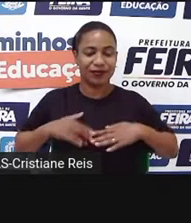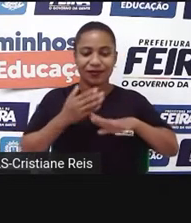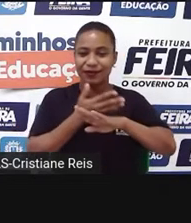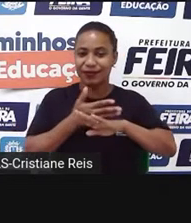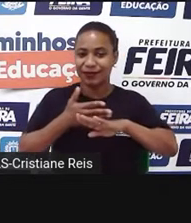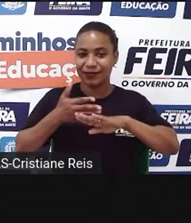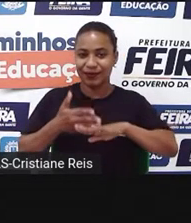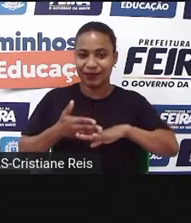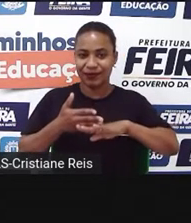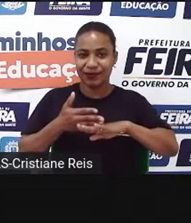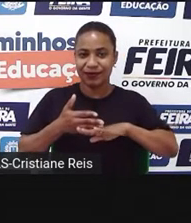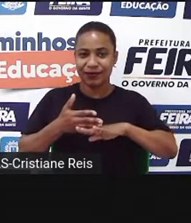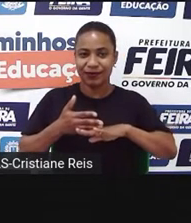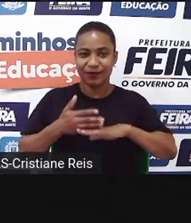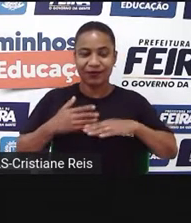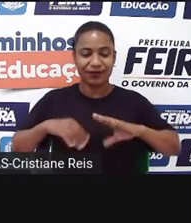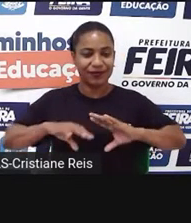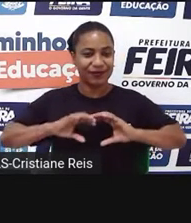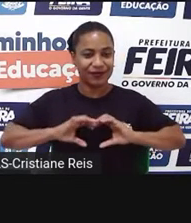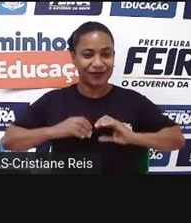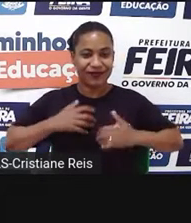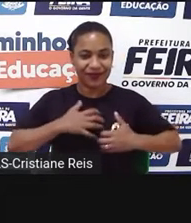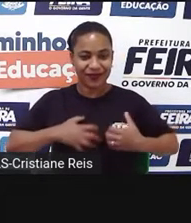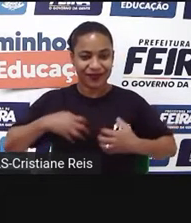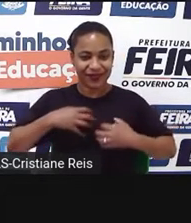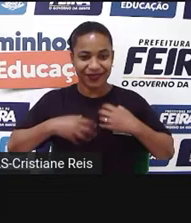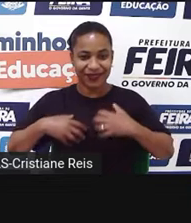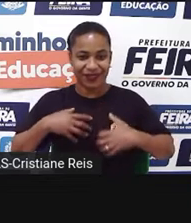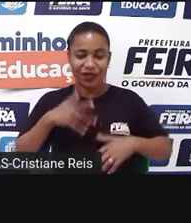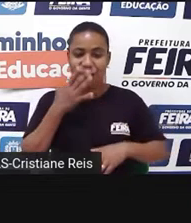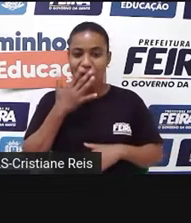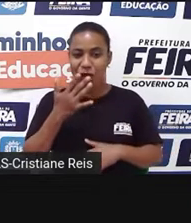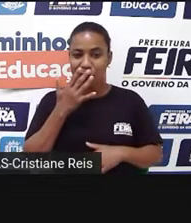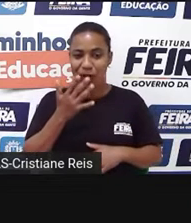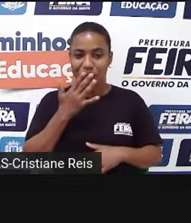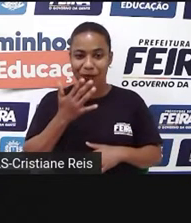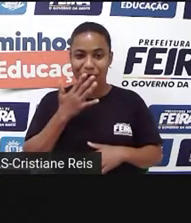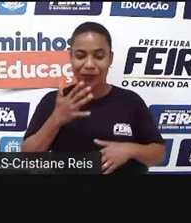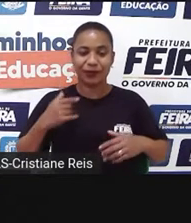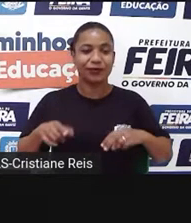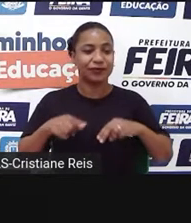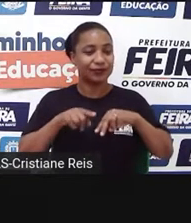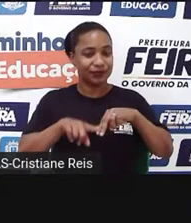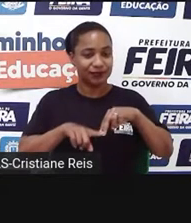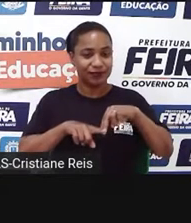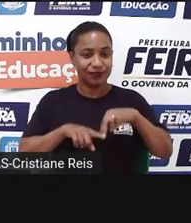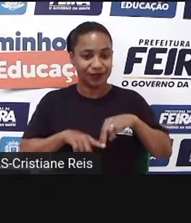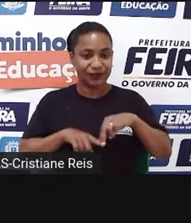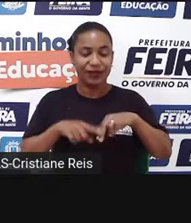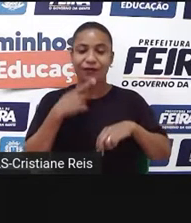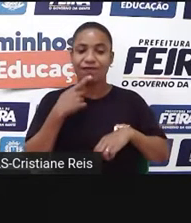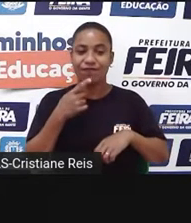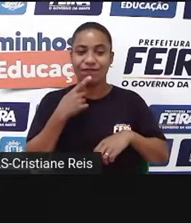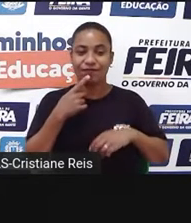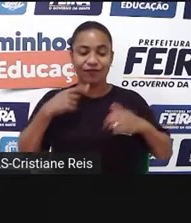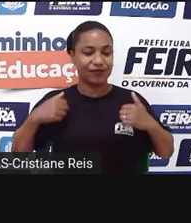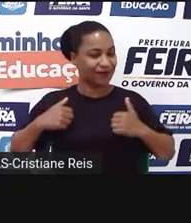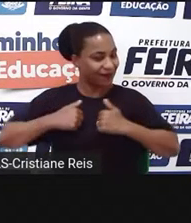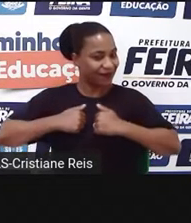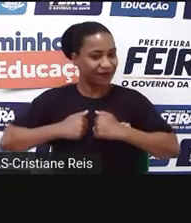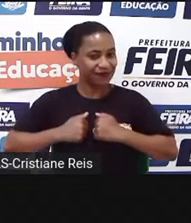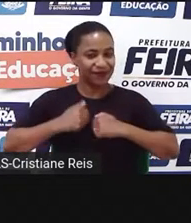branca com uma imagem colorida, na parte da frente, calças vermelhas e o guarda-pó branco.